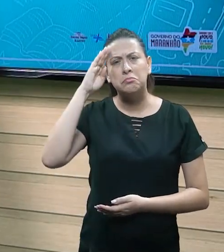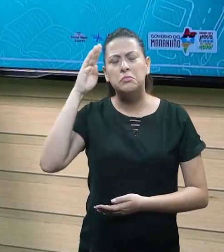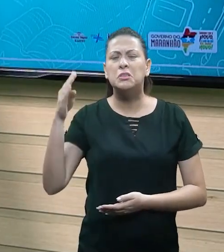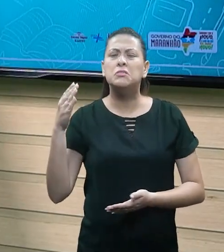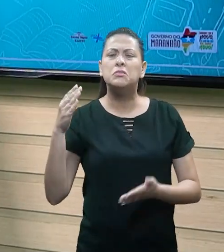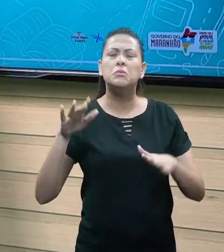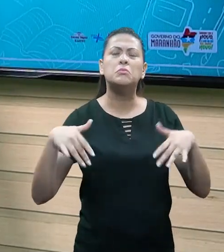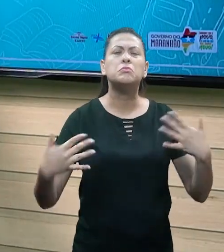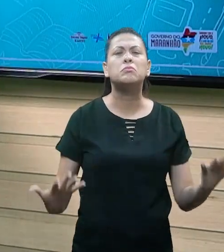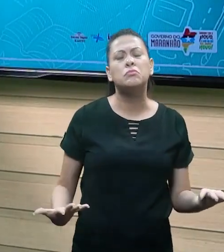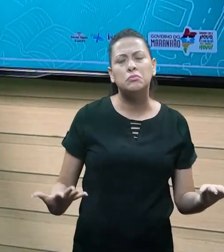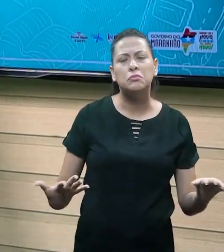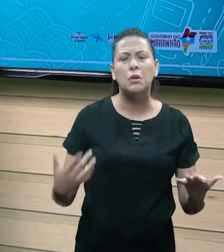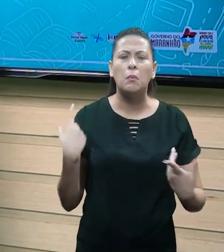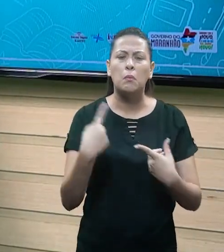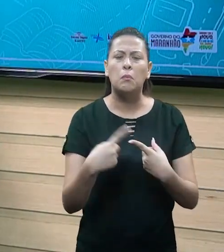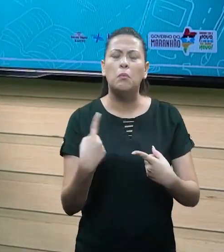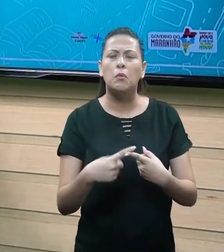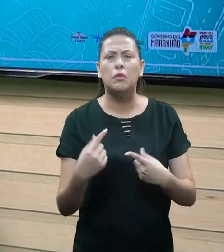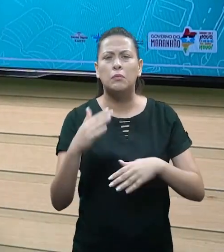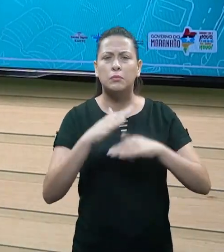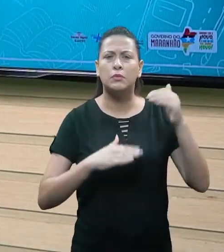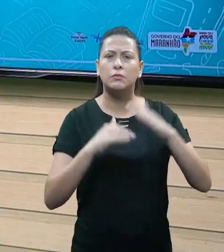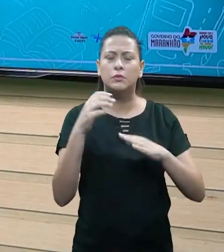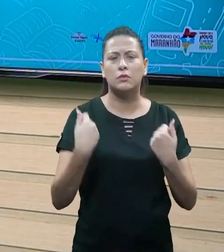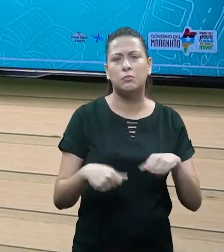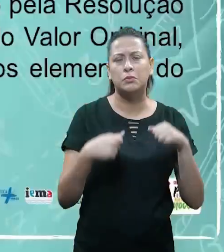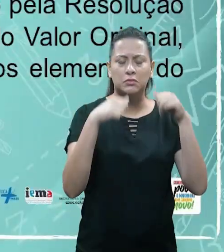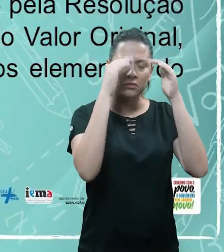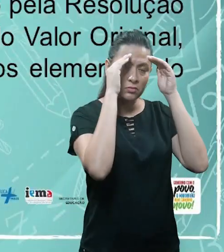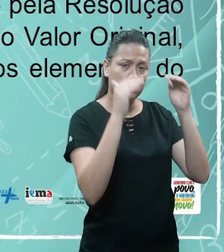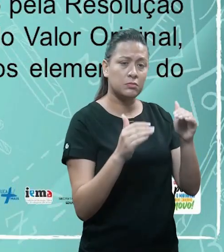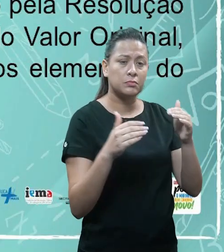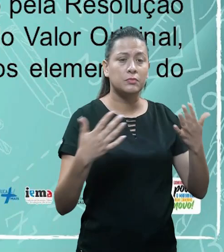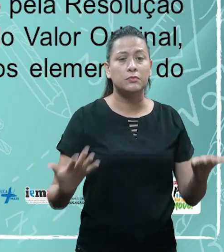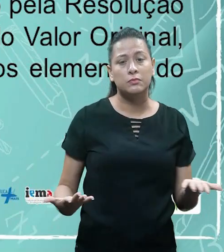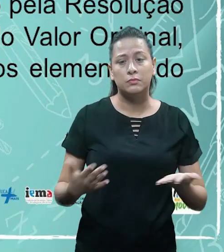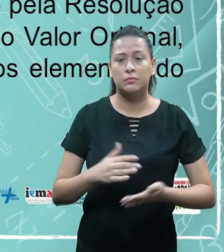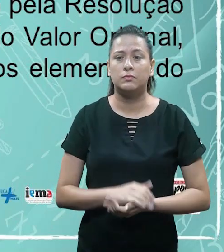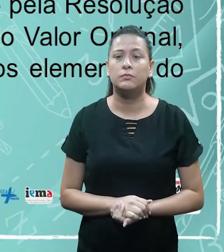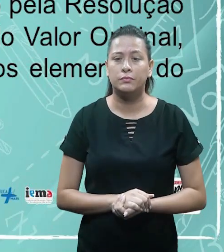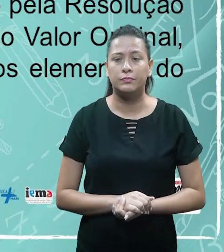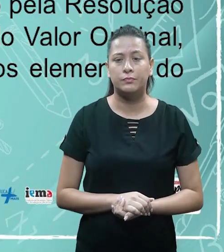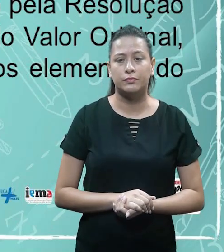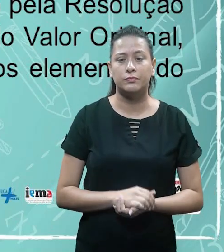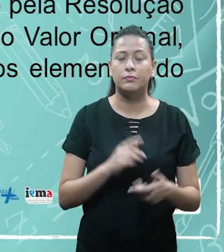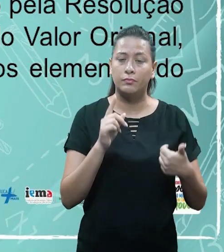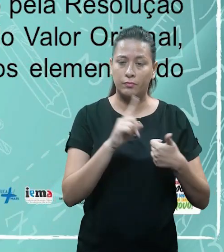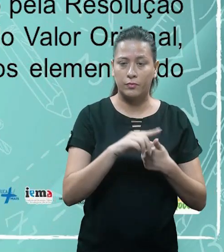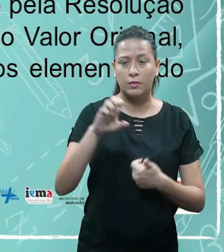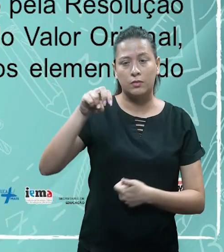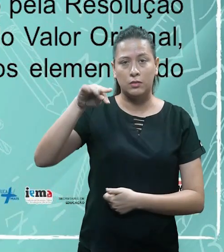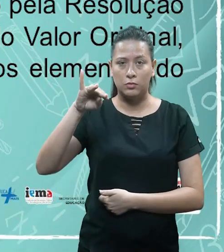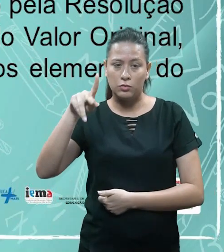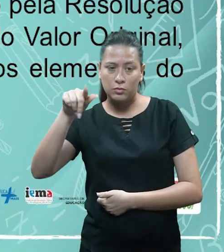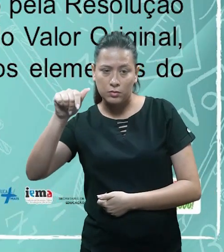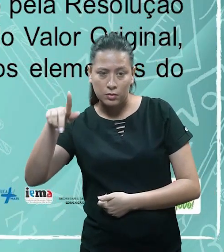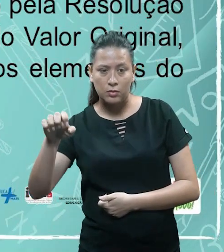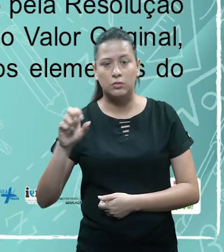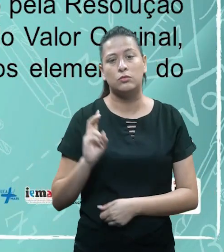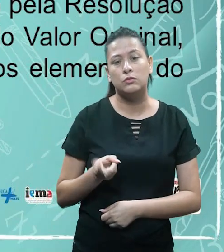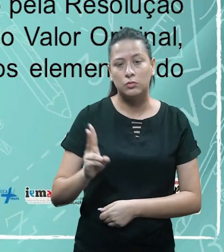são esses? Por que o contador deve segui-los, tá? Nós vamos citar eles aqui, os princípios da contabilidade são o da entidade, o da